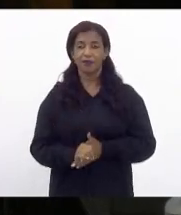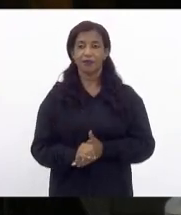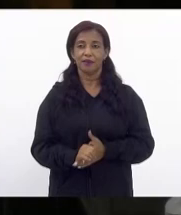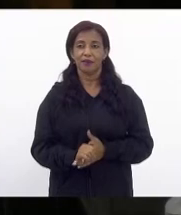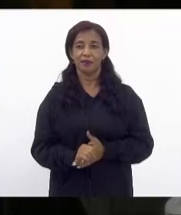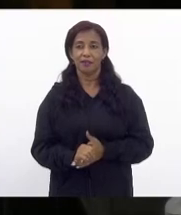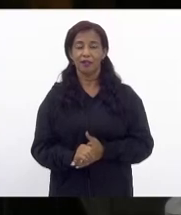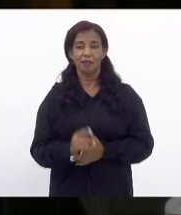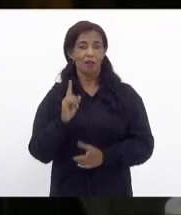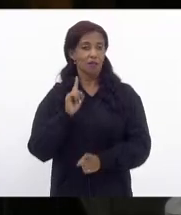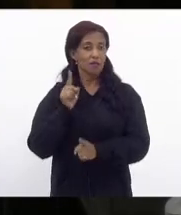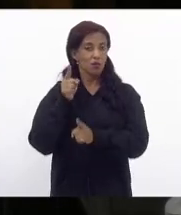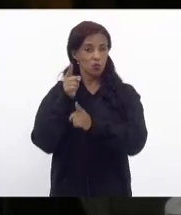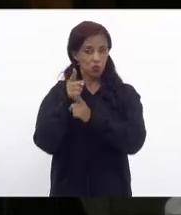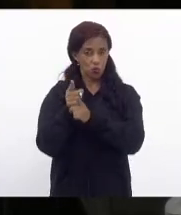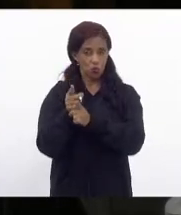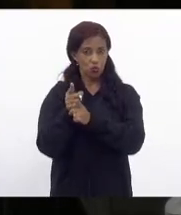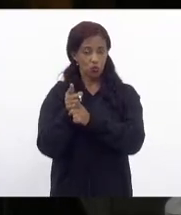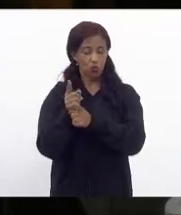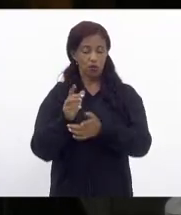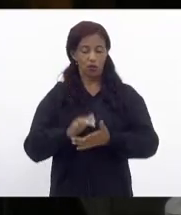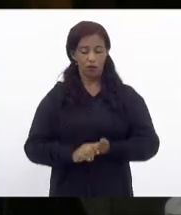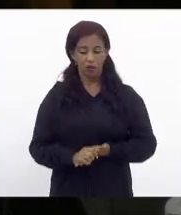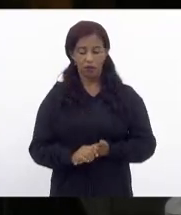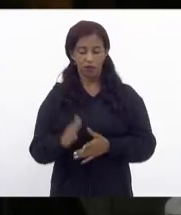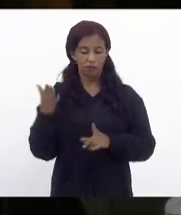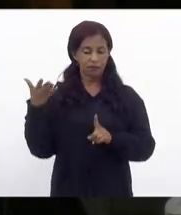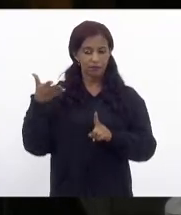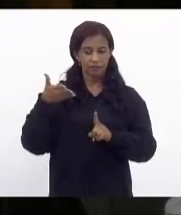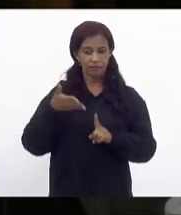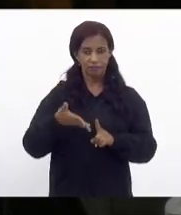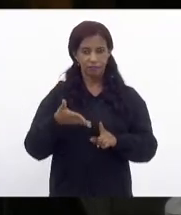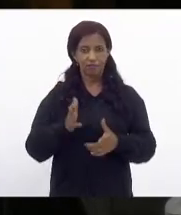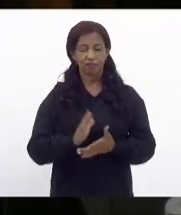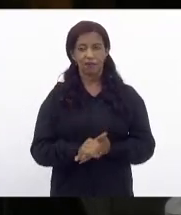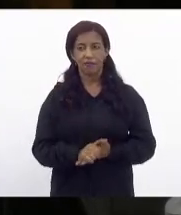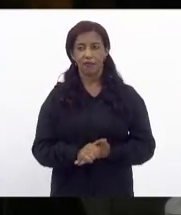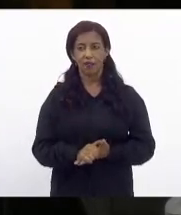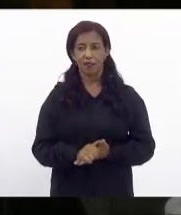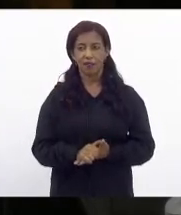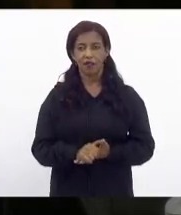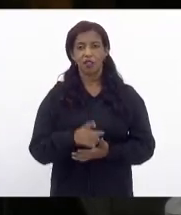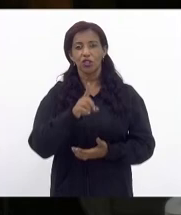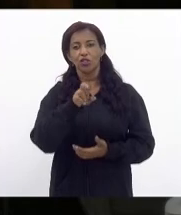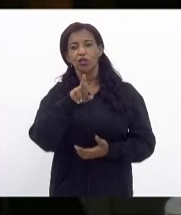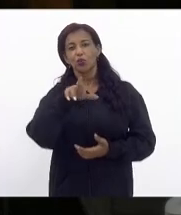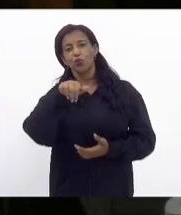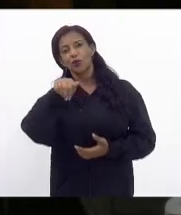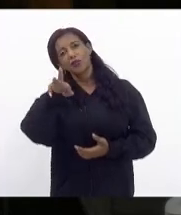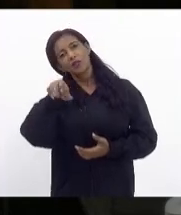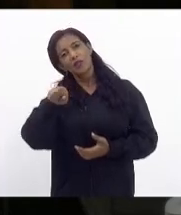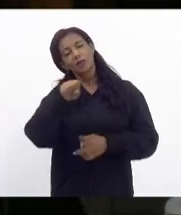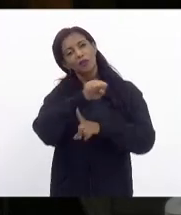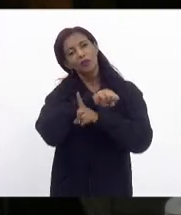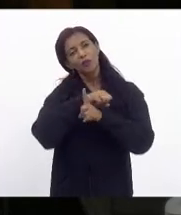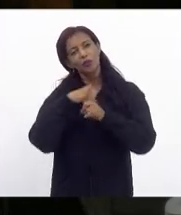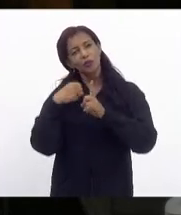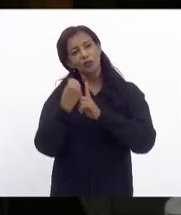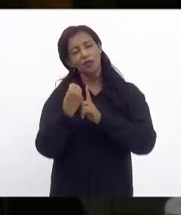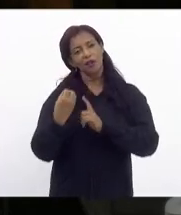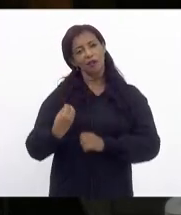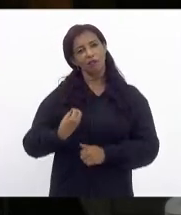se encontram na questão específica do drama social que nós vivemos